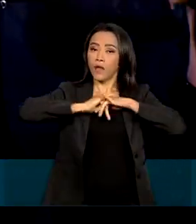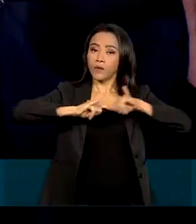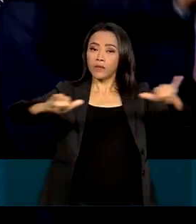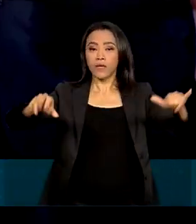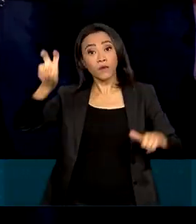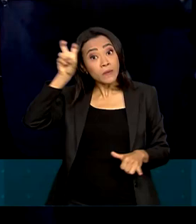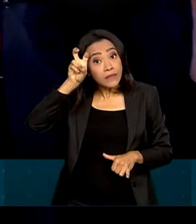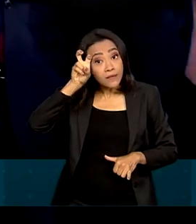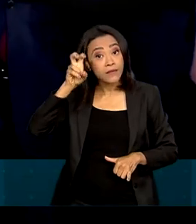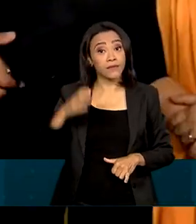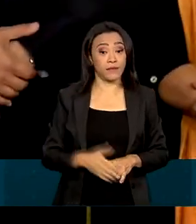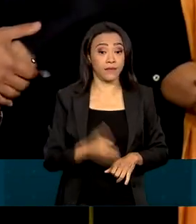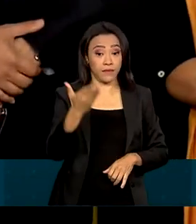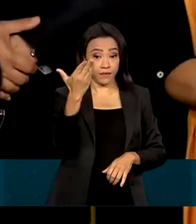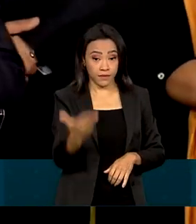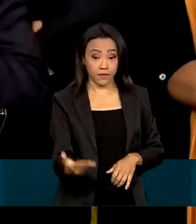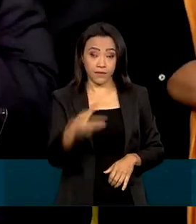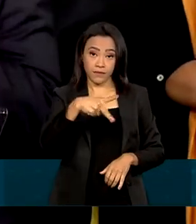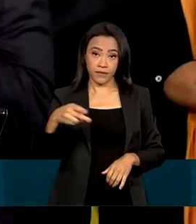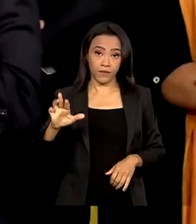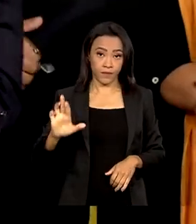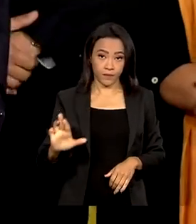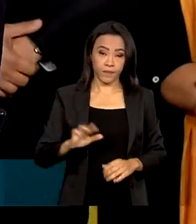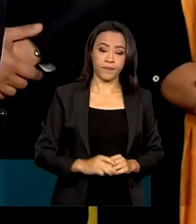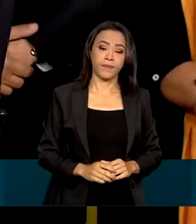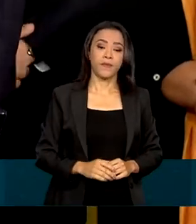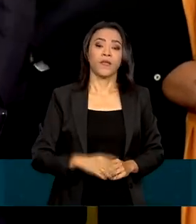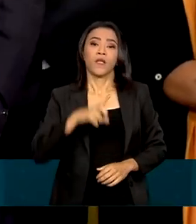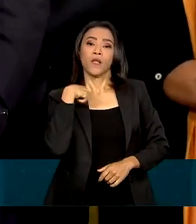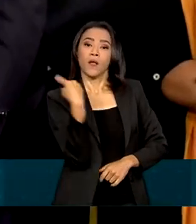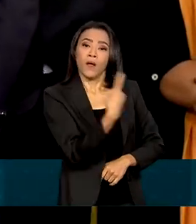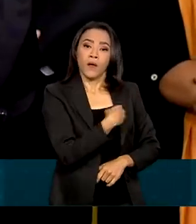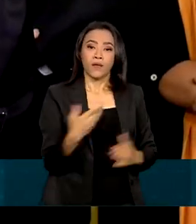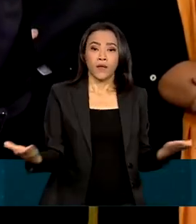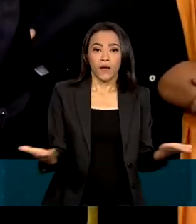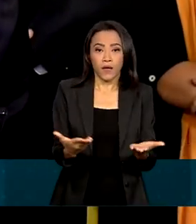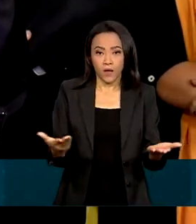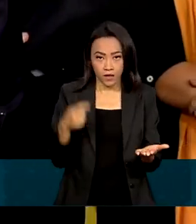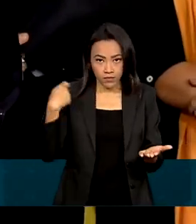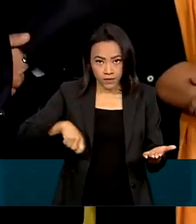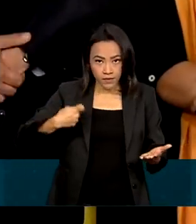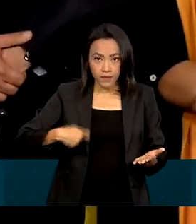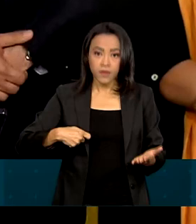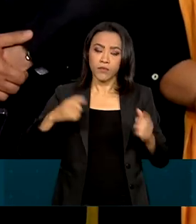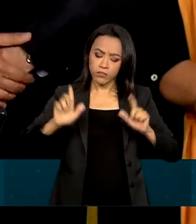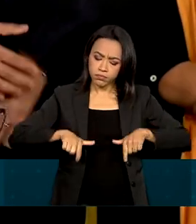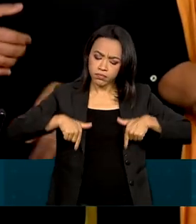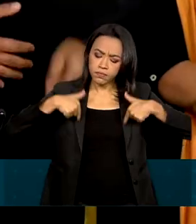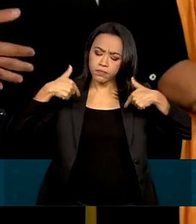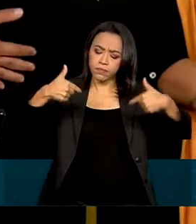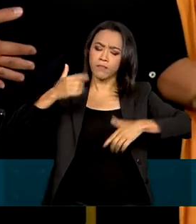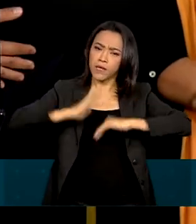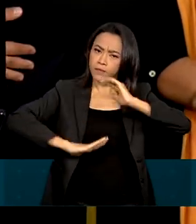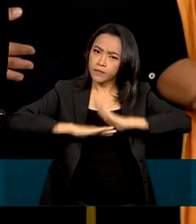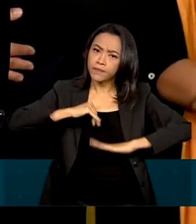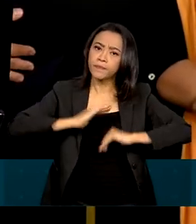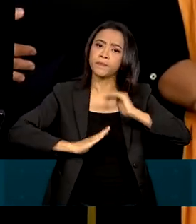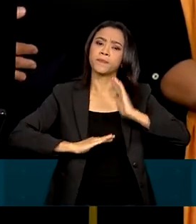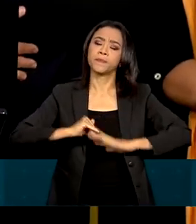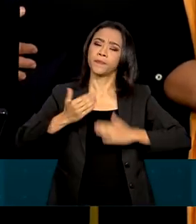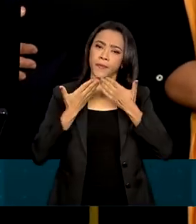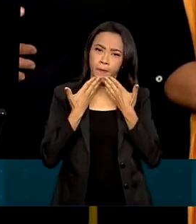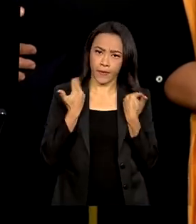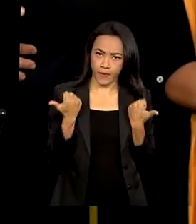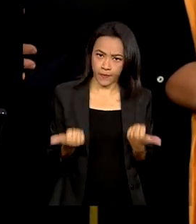Inácio Lula da Silva. Nós, obviamente, que agora temos que fazer mais, com mais competência e fazer